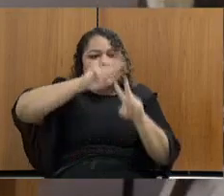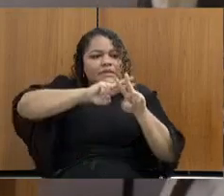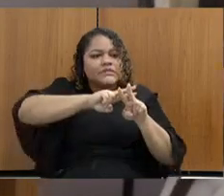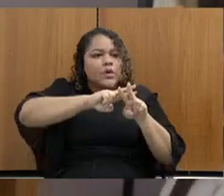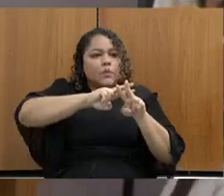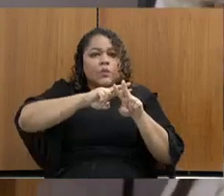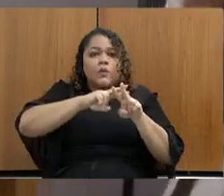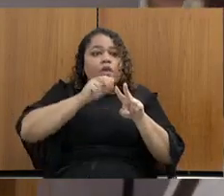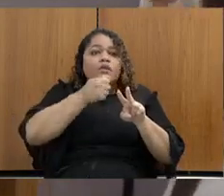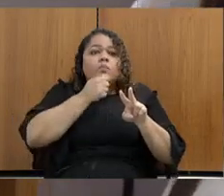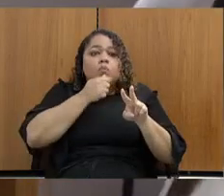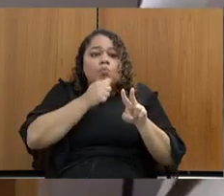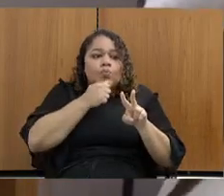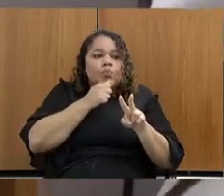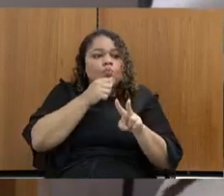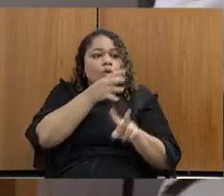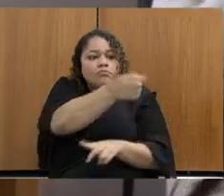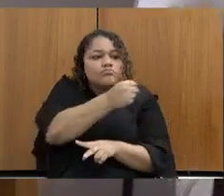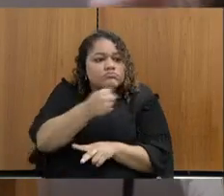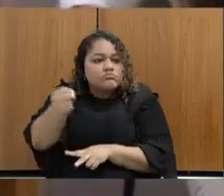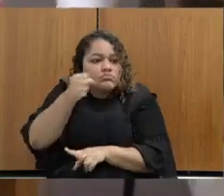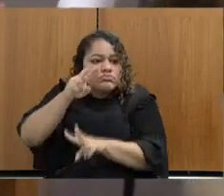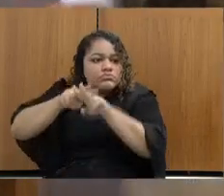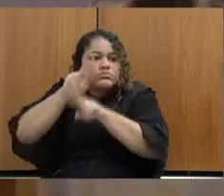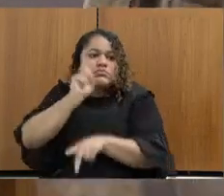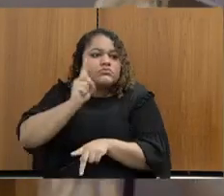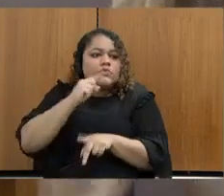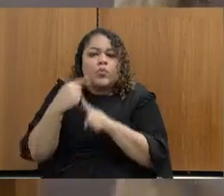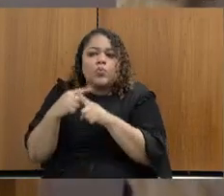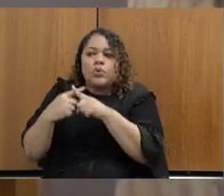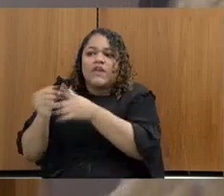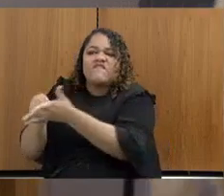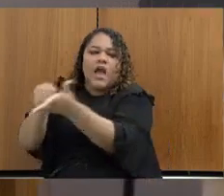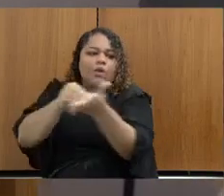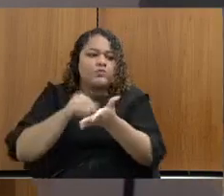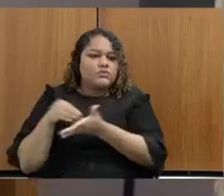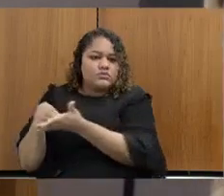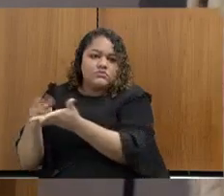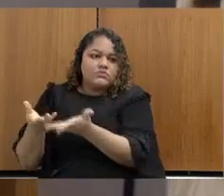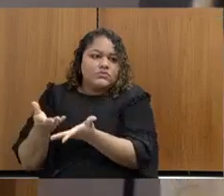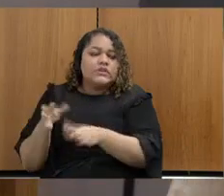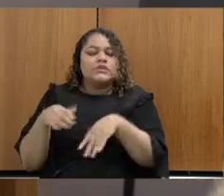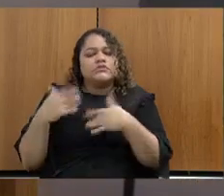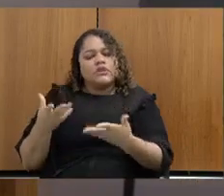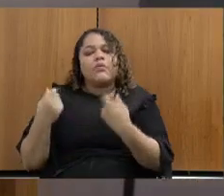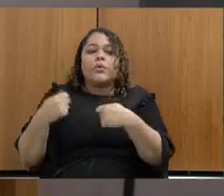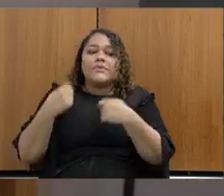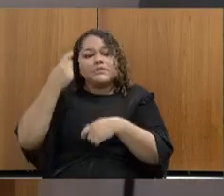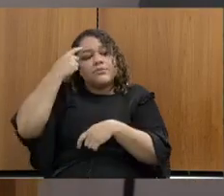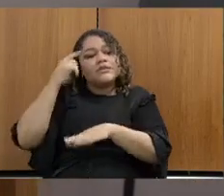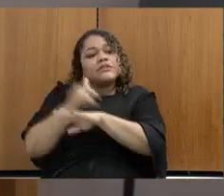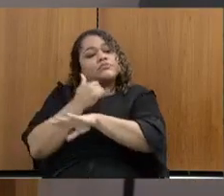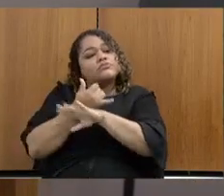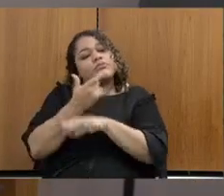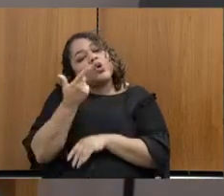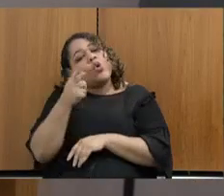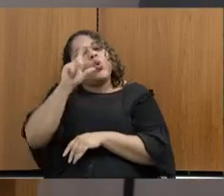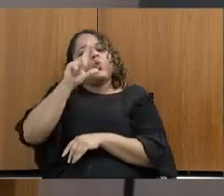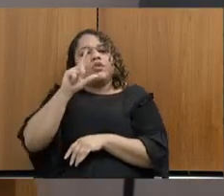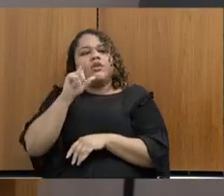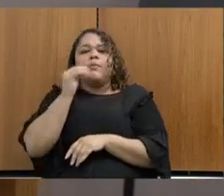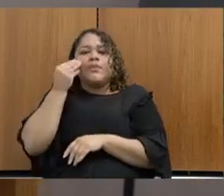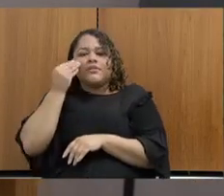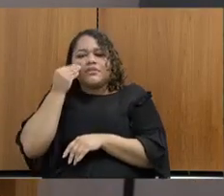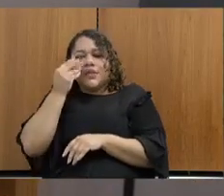o suficiente, então, tem que ter realmente alternativas para que eu possa colocar aqueles que precisam cumprir efetivamente uma pena de prisão